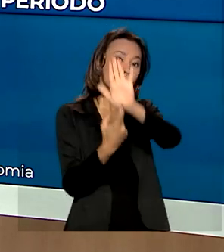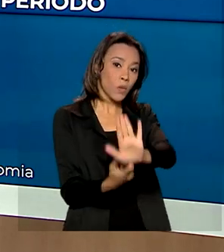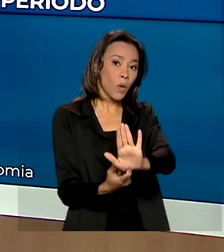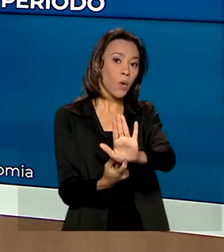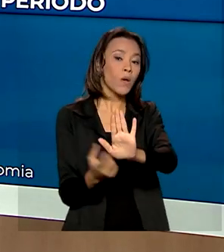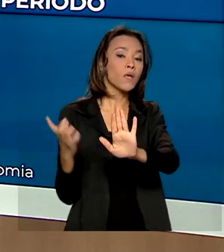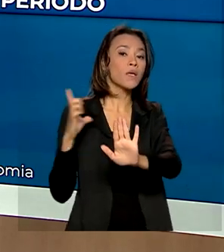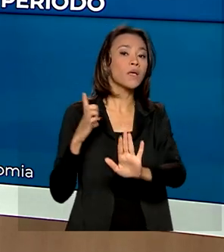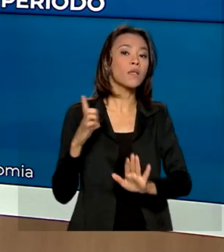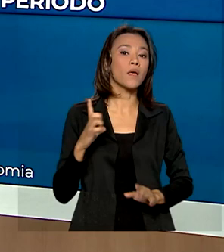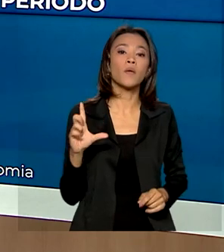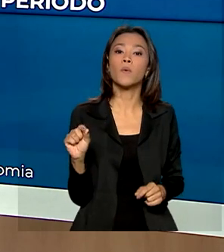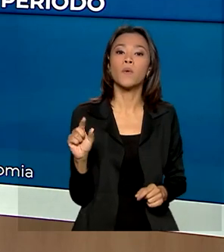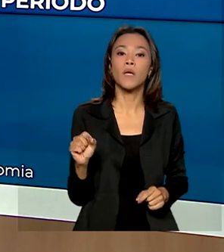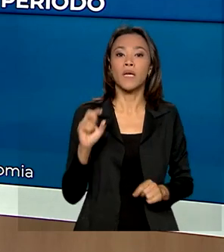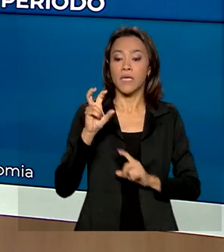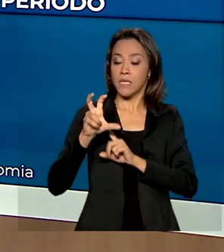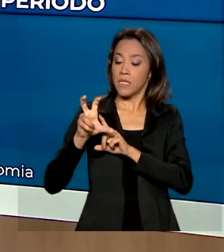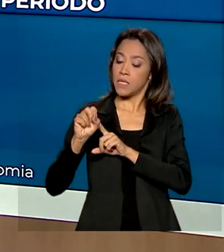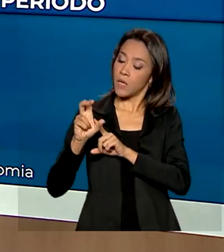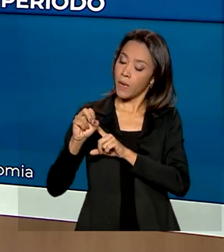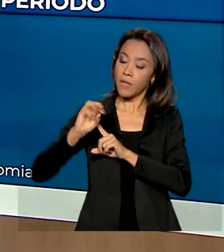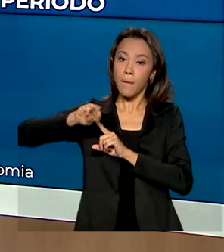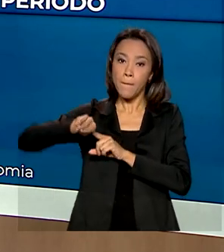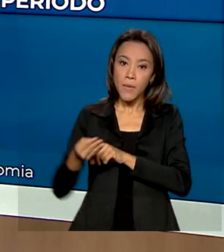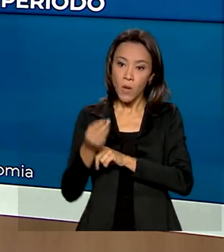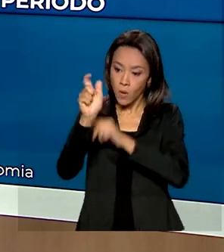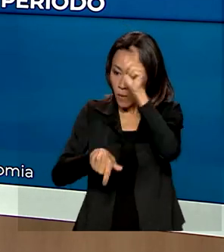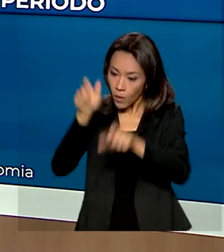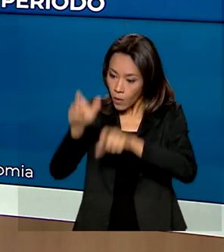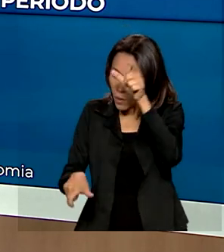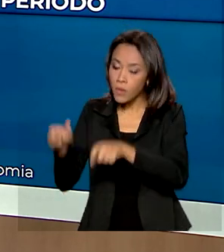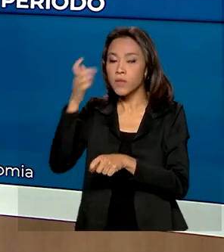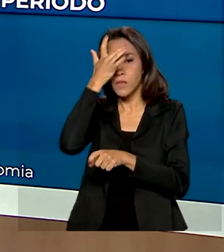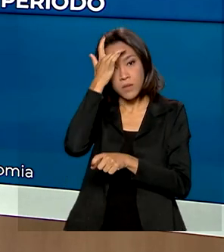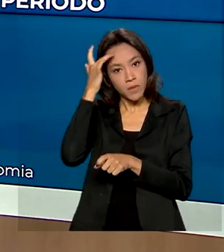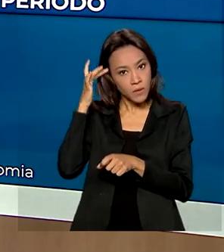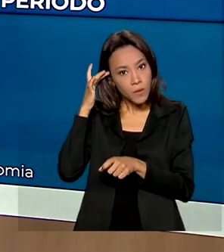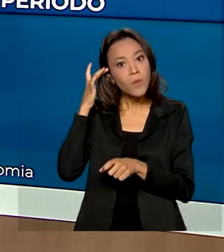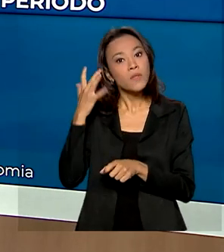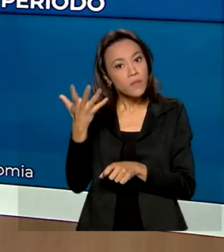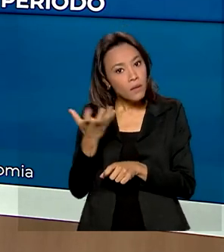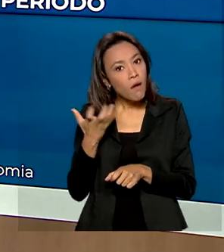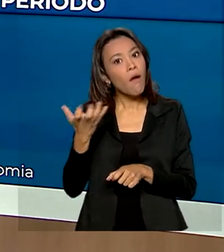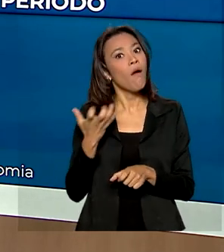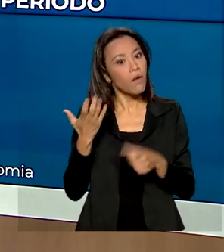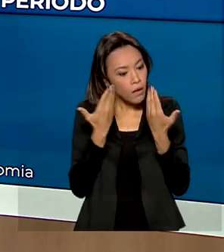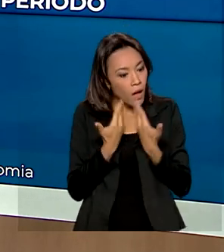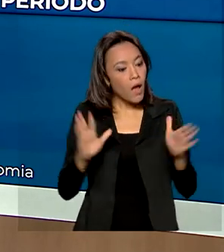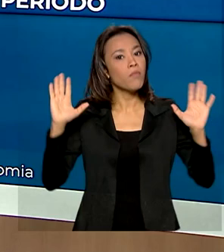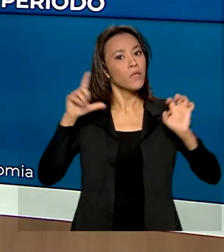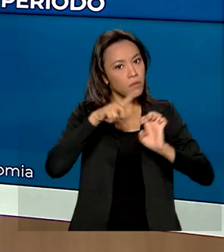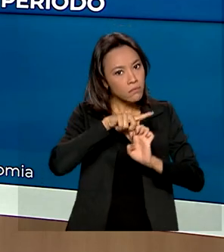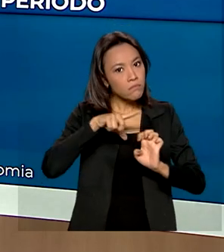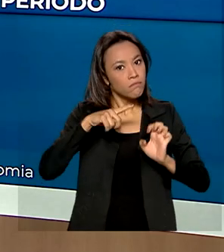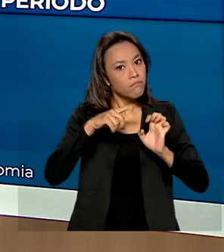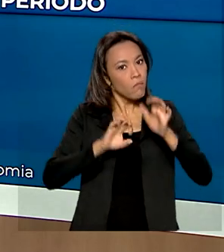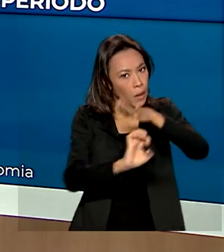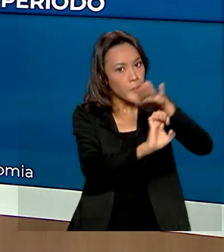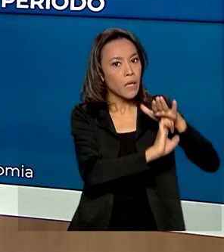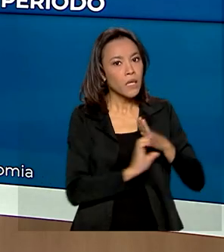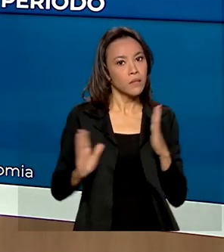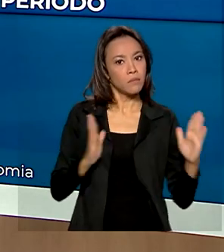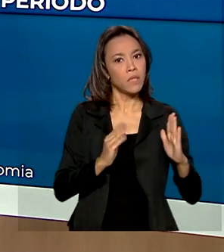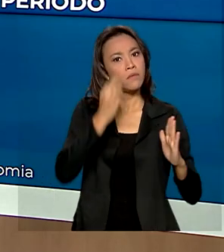existem 50 milhões de brasileiros que estão dispostos e com a intenção de abrir um negócio nos próximos três anos,